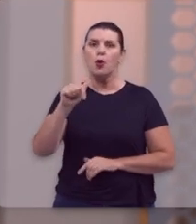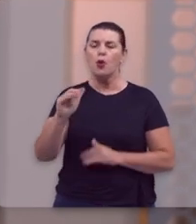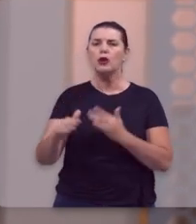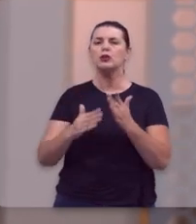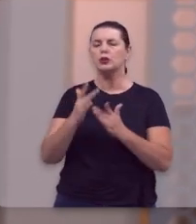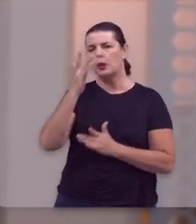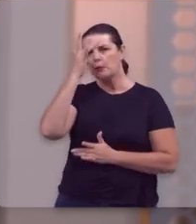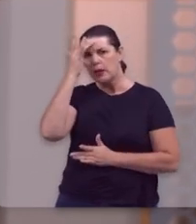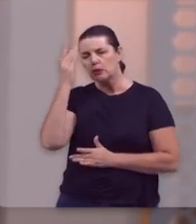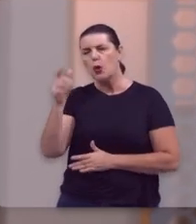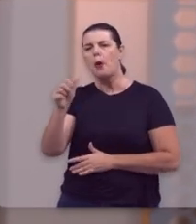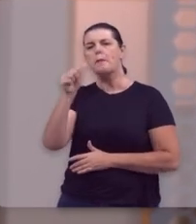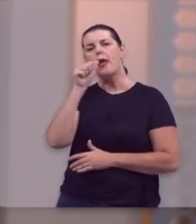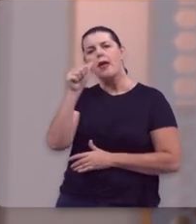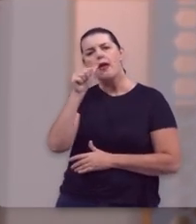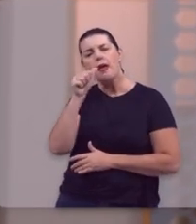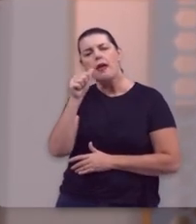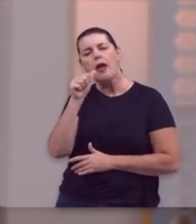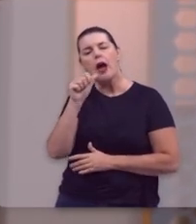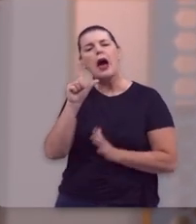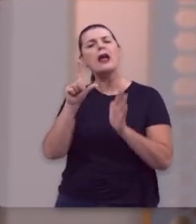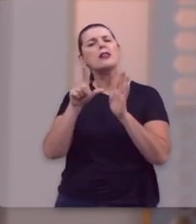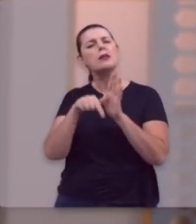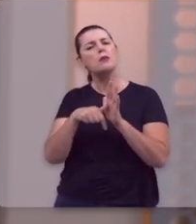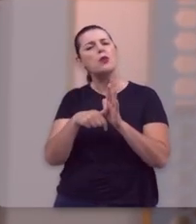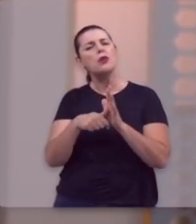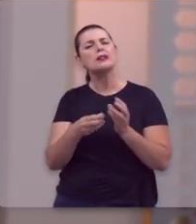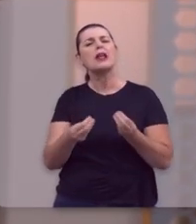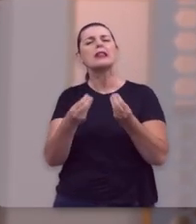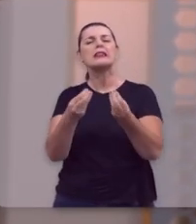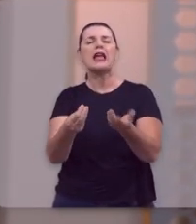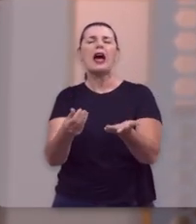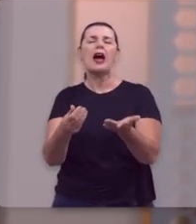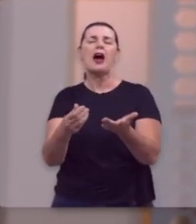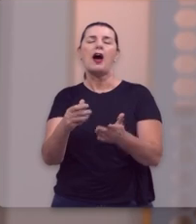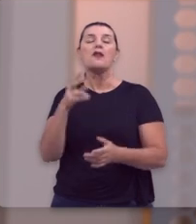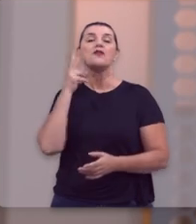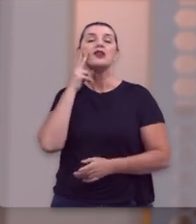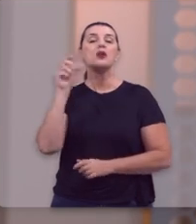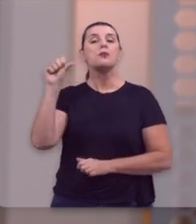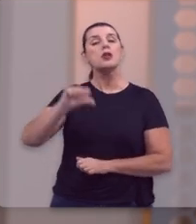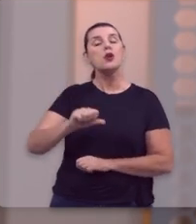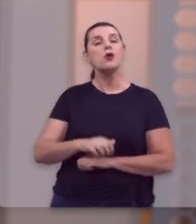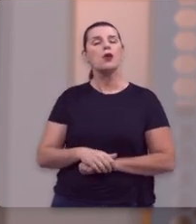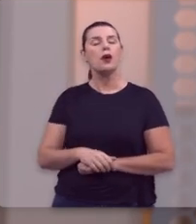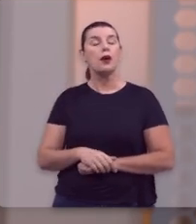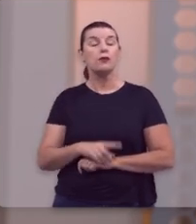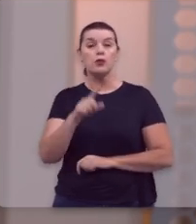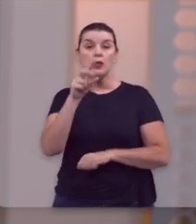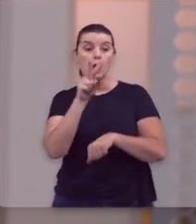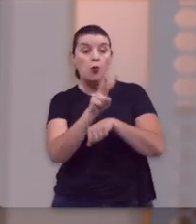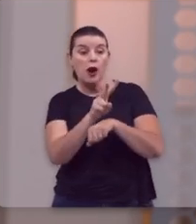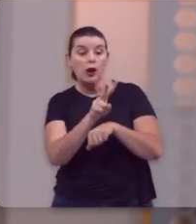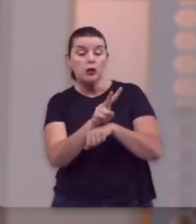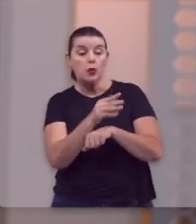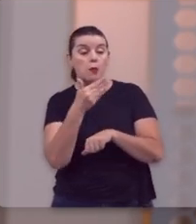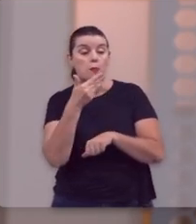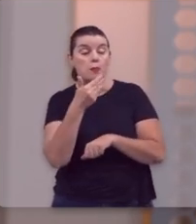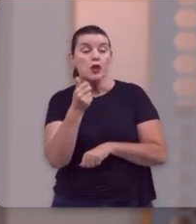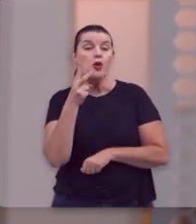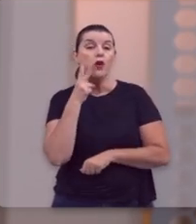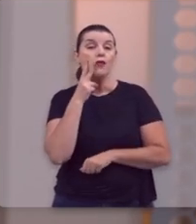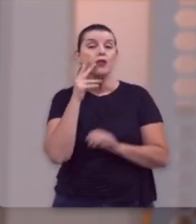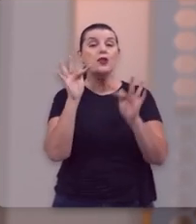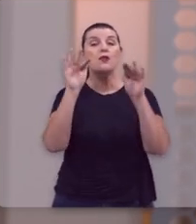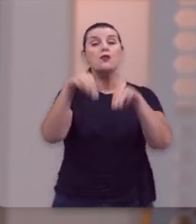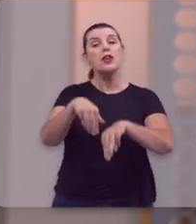vinho. Depois que todos já beberam, aí se serve o vinho inferior. Mas você guardou o